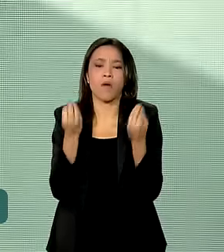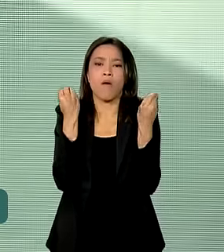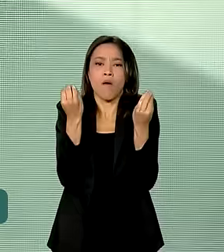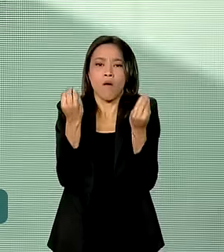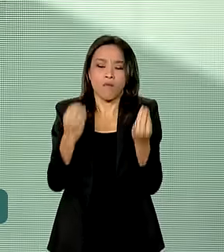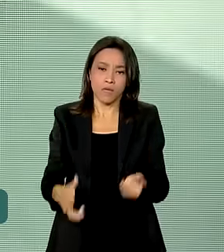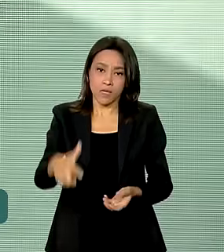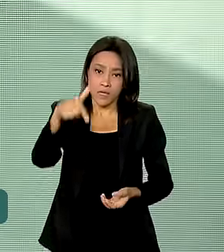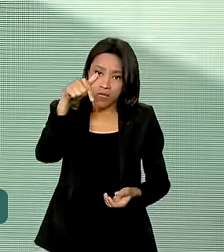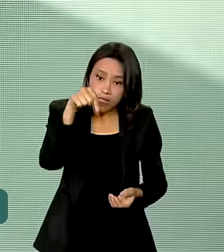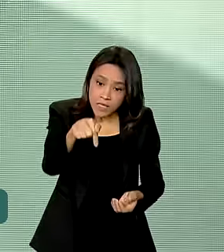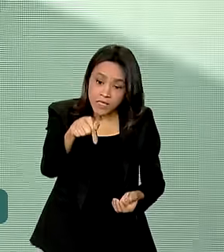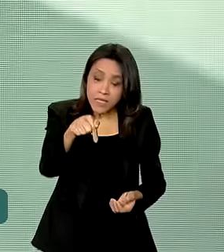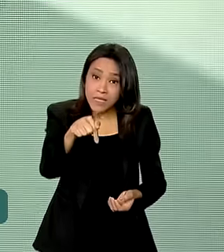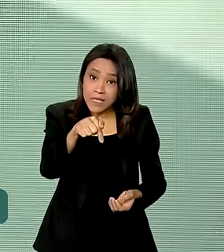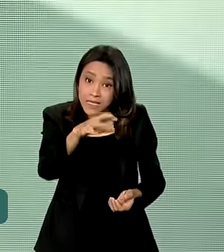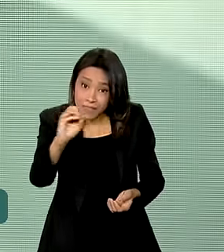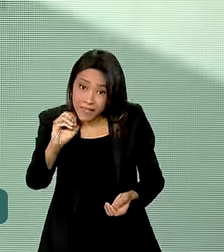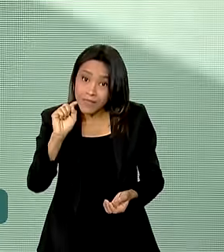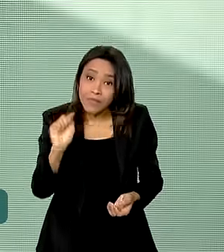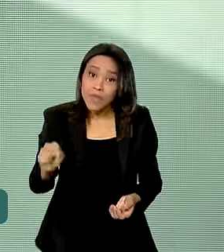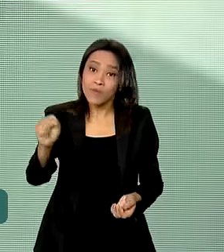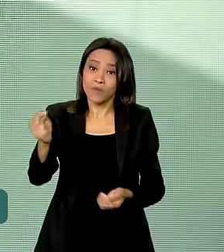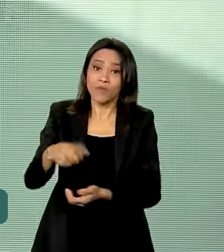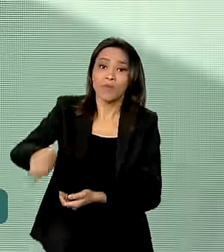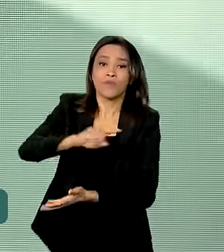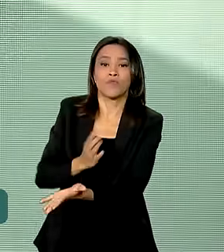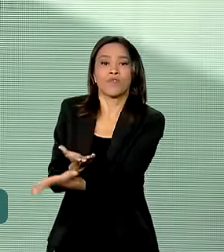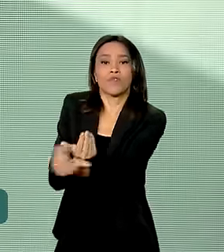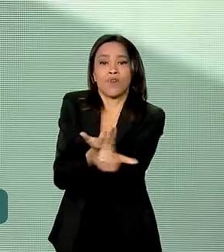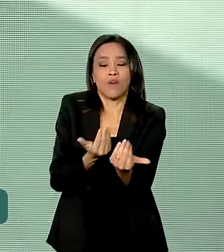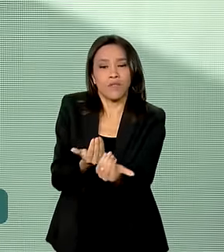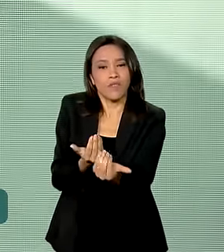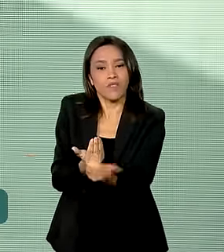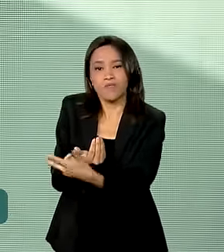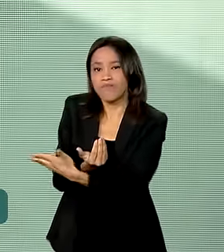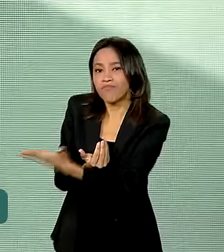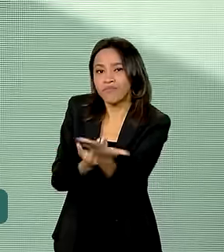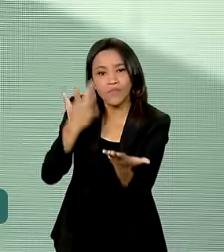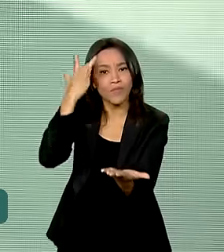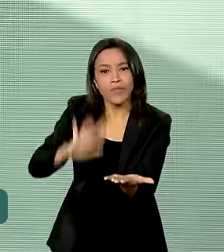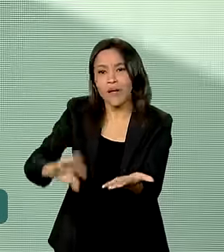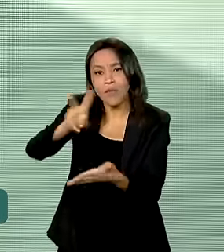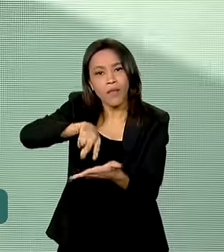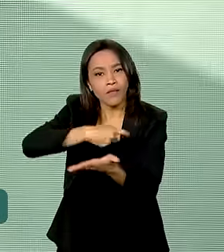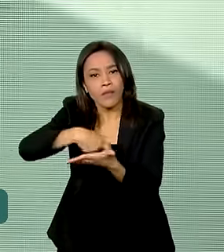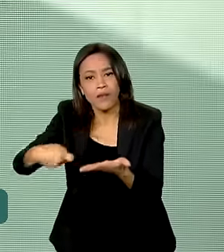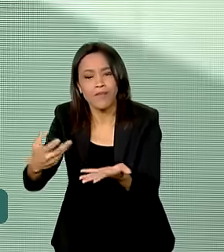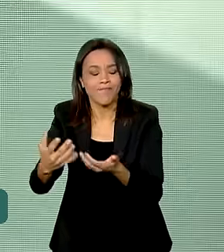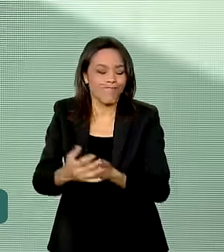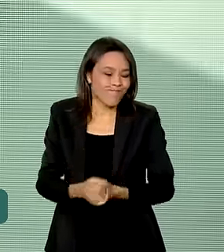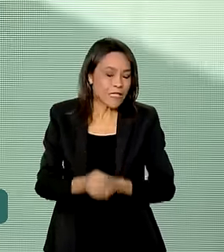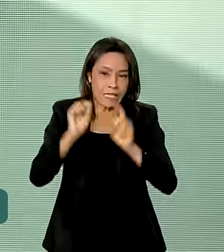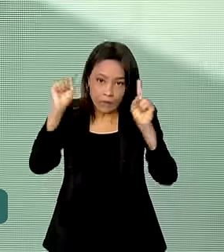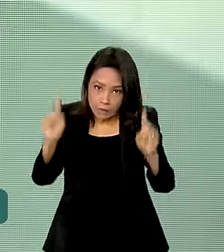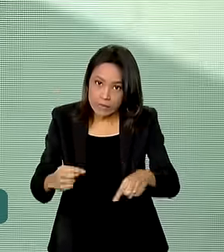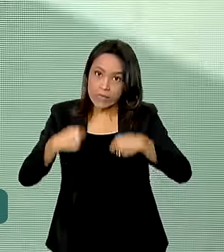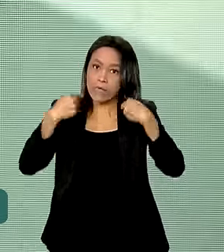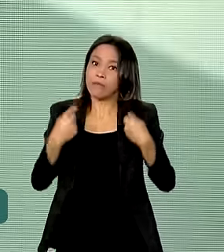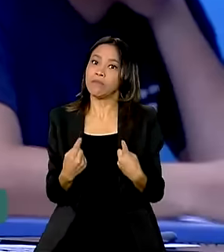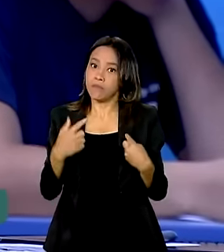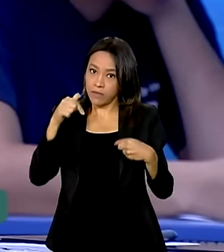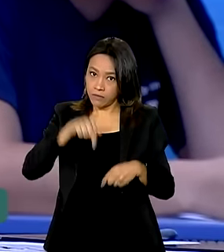de 700 mil jovens que não são alfabetizados. Esse é um desafio da nossa